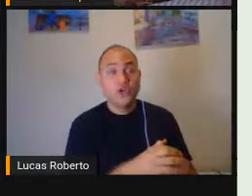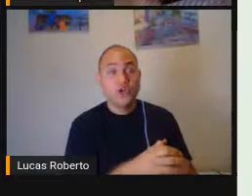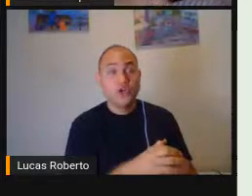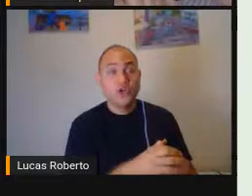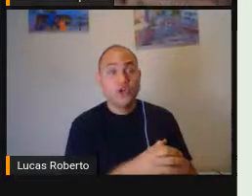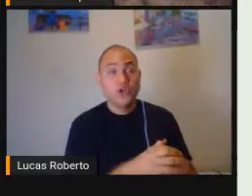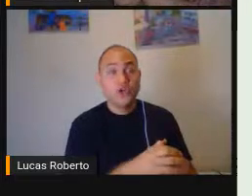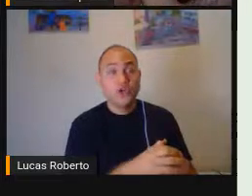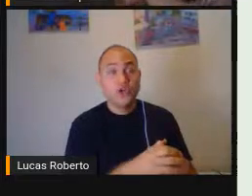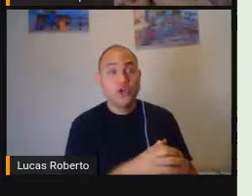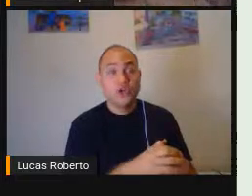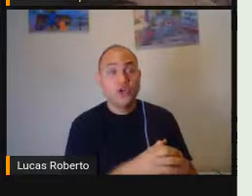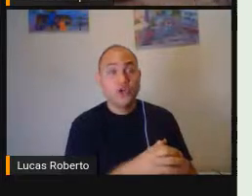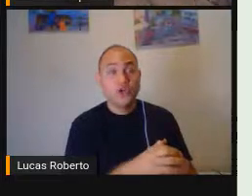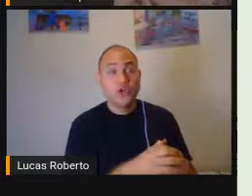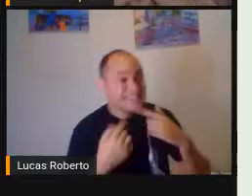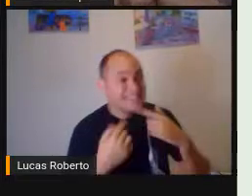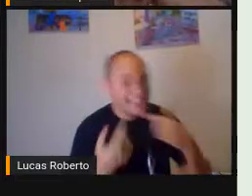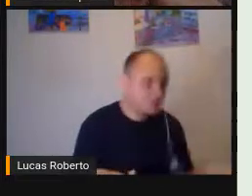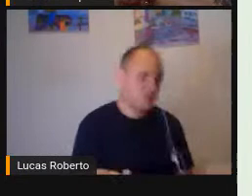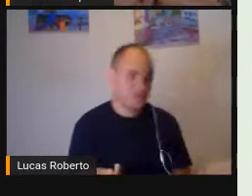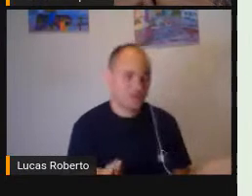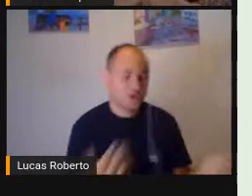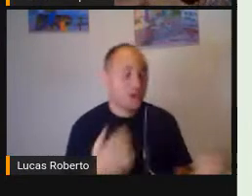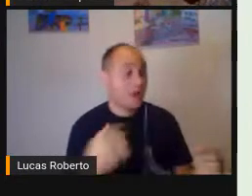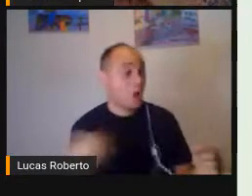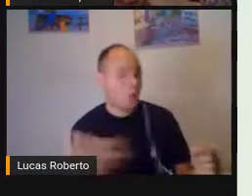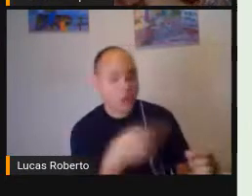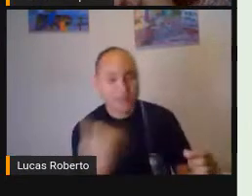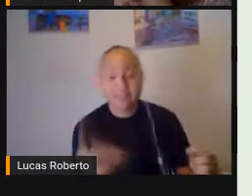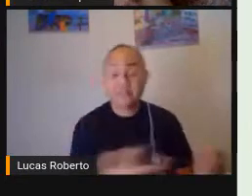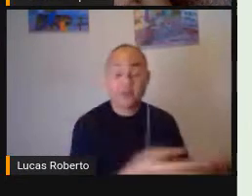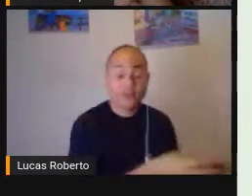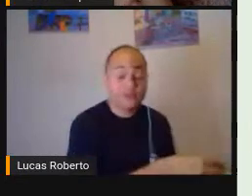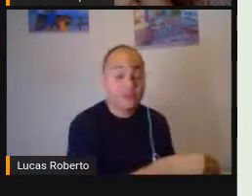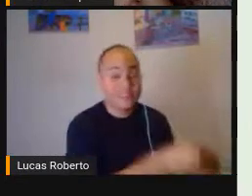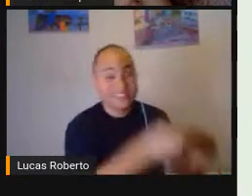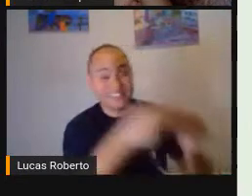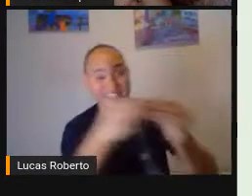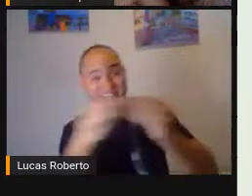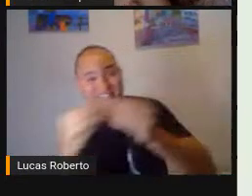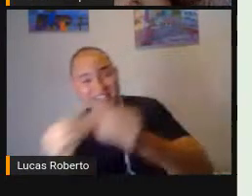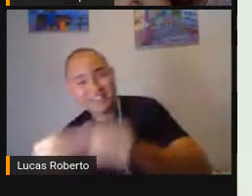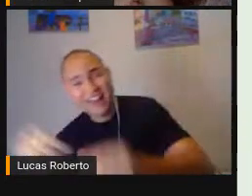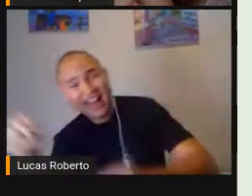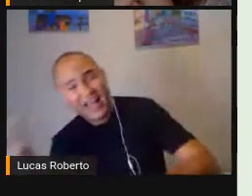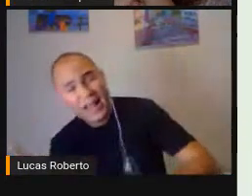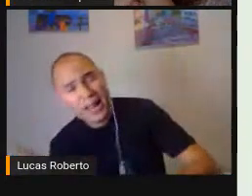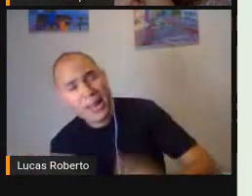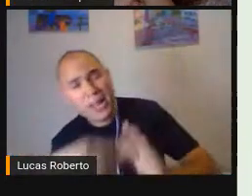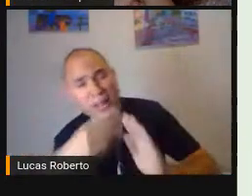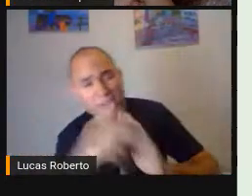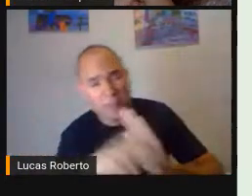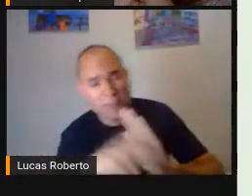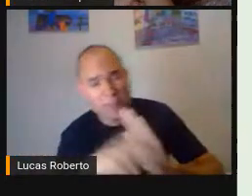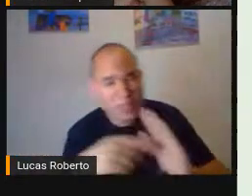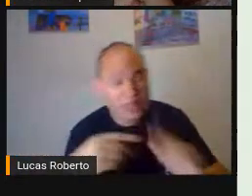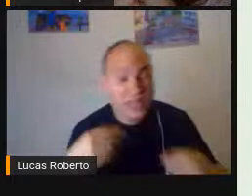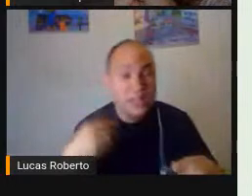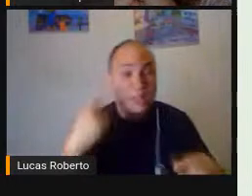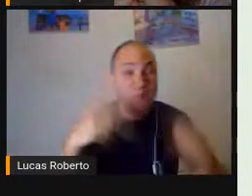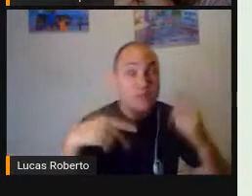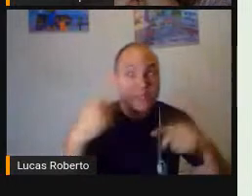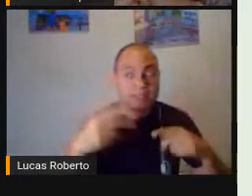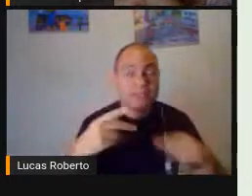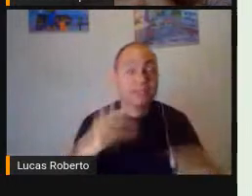gente Traz um pouquinho Lá do que está Na política Municipal De educação especial Lá na página 43 Que vocês Devem